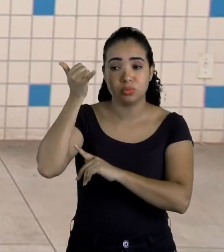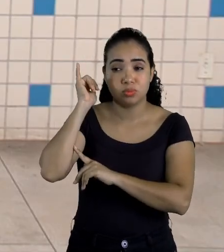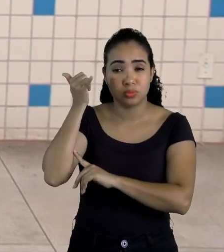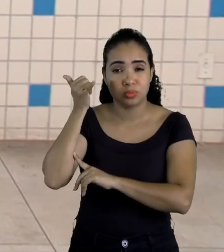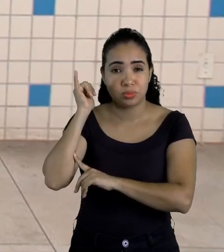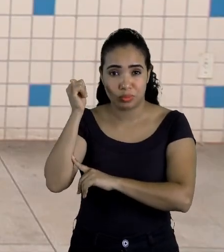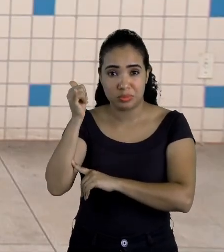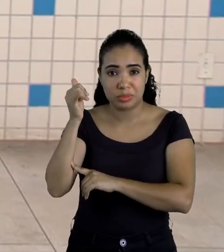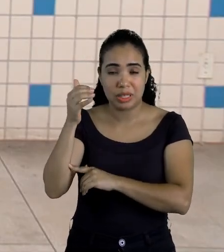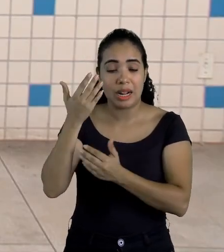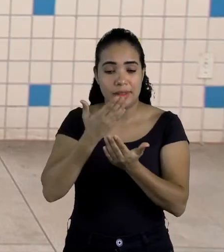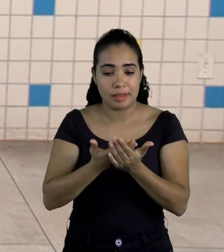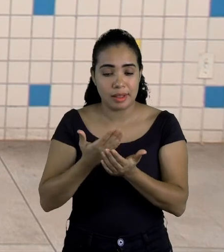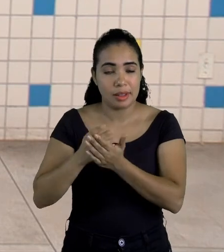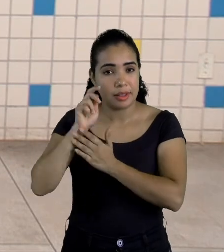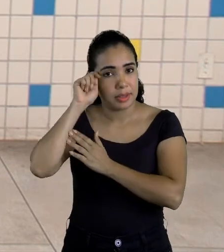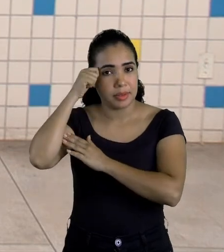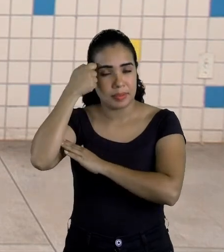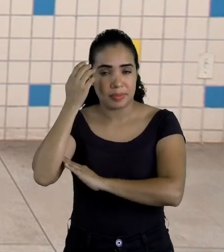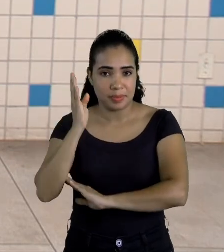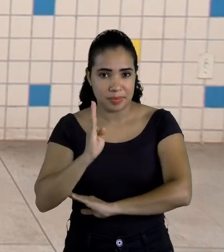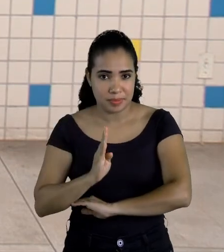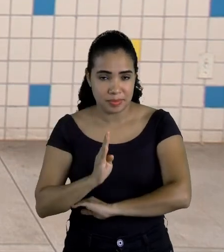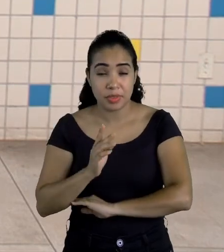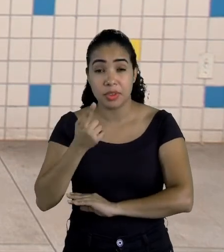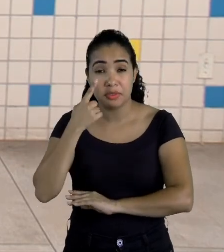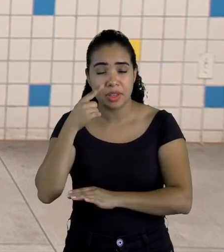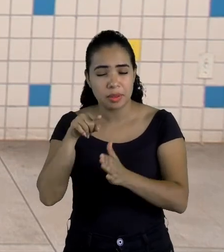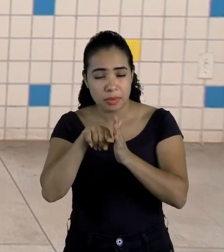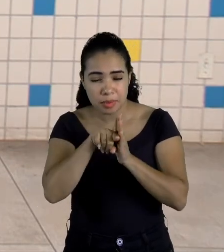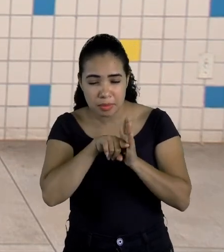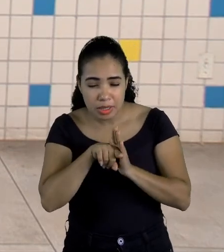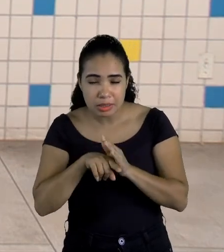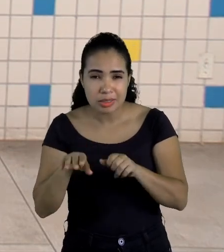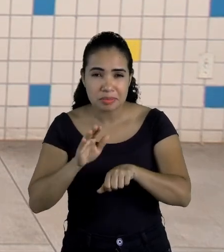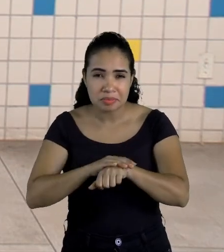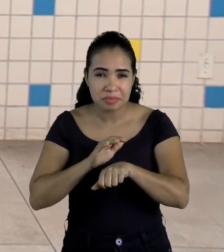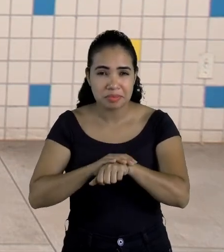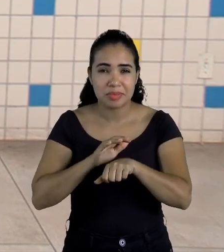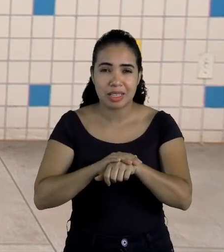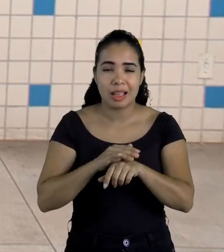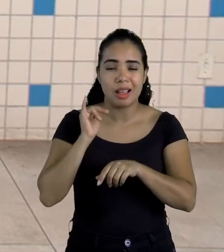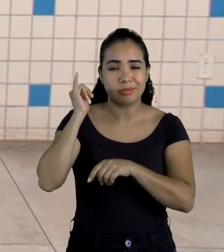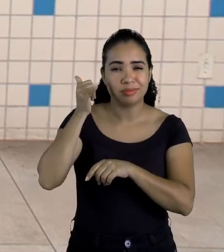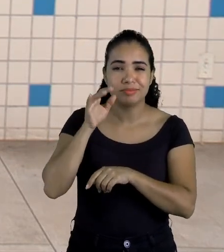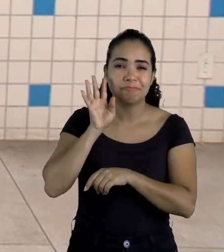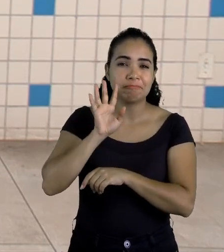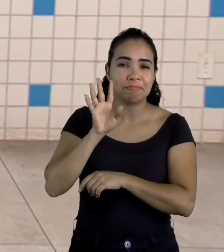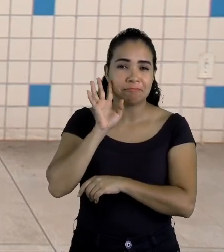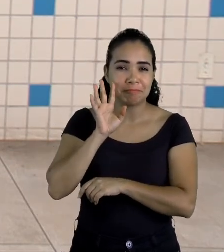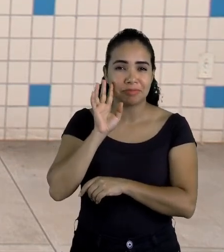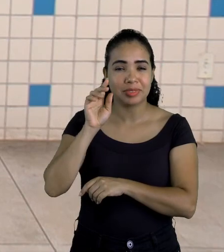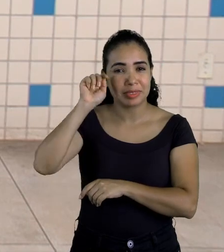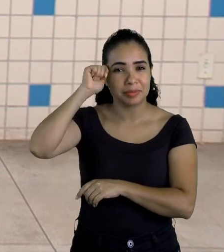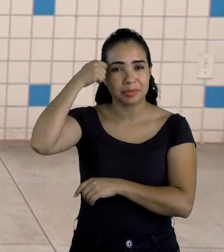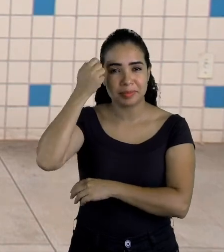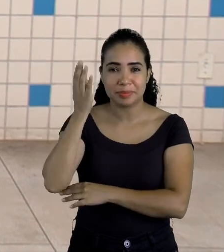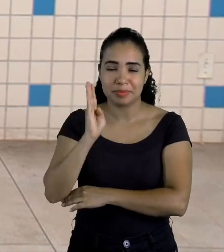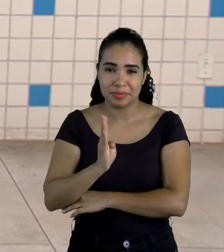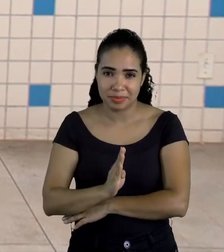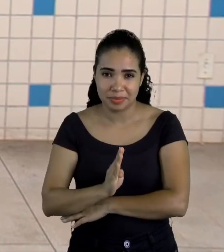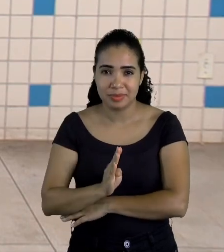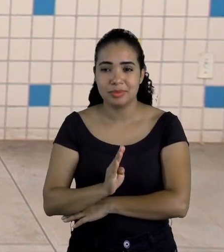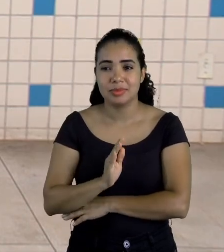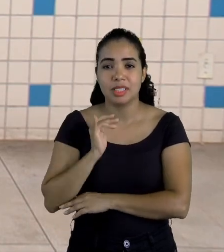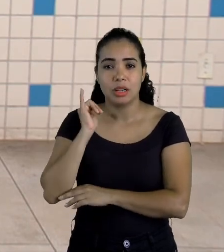da nossa afrodescendência, faz uma pesquisa. Há vários contos legais afro-brasileiros, que